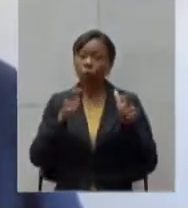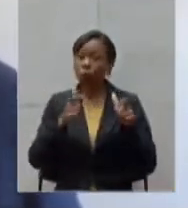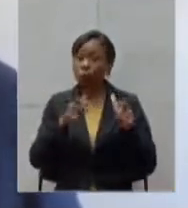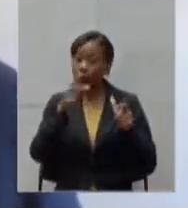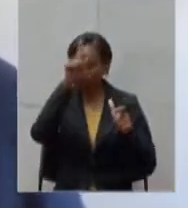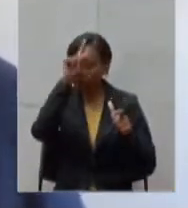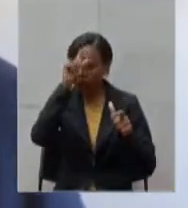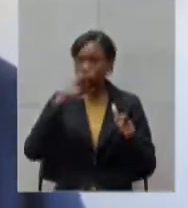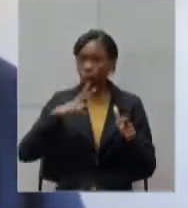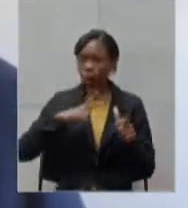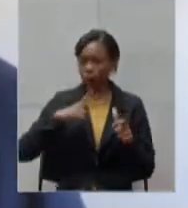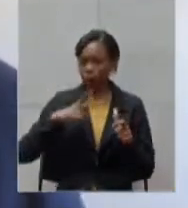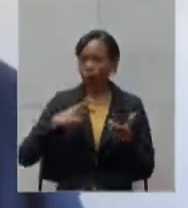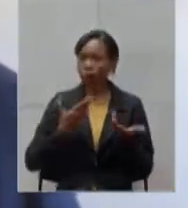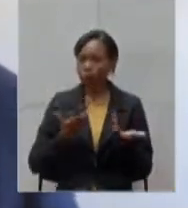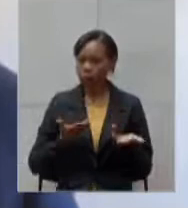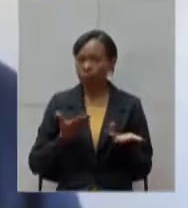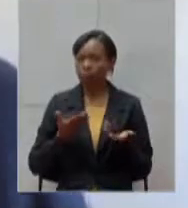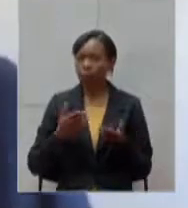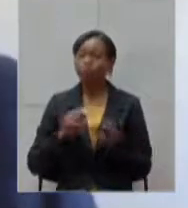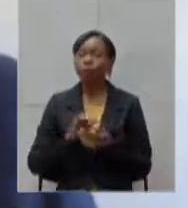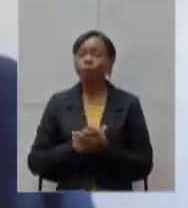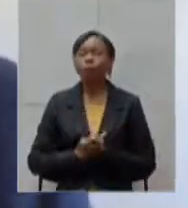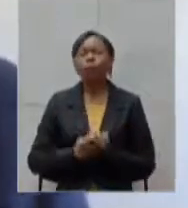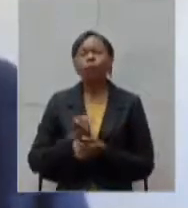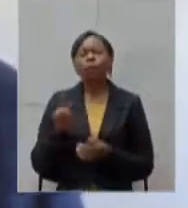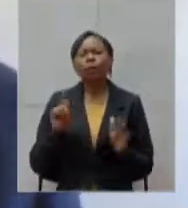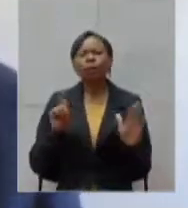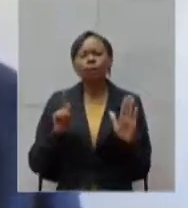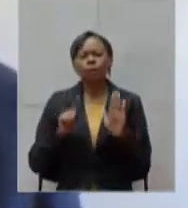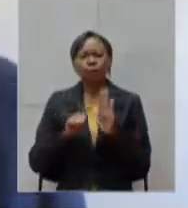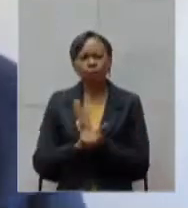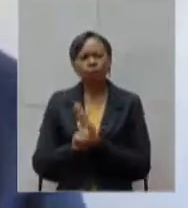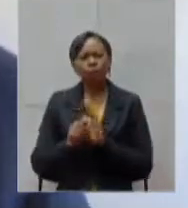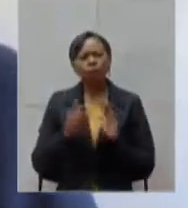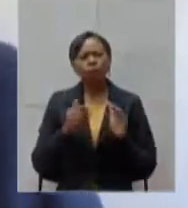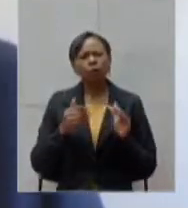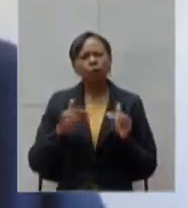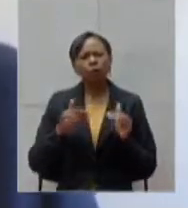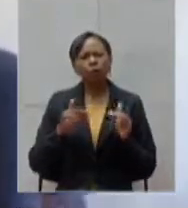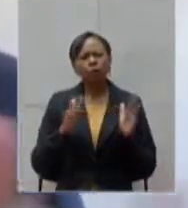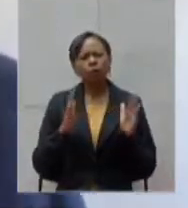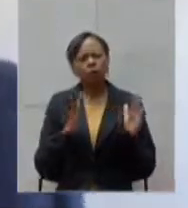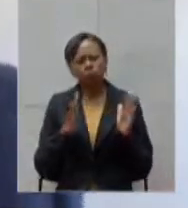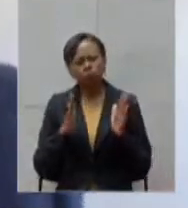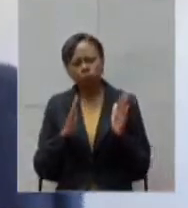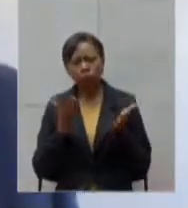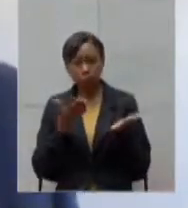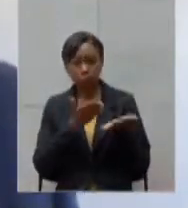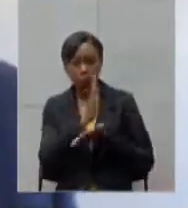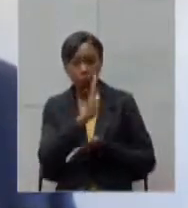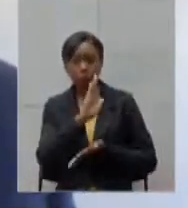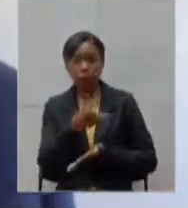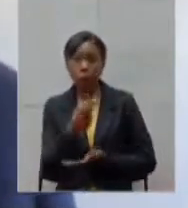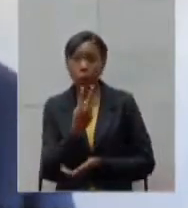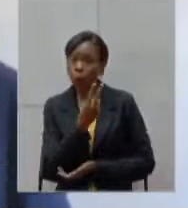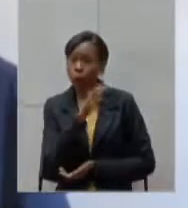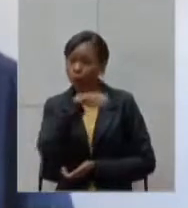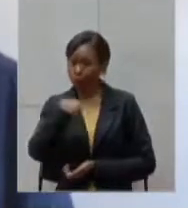credenciado no SUS e ela pergunta dado o longo período dessa aprovação já quase três meses